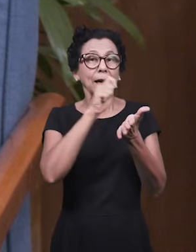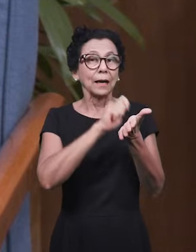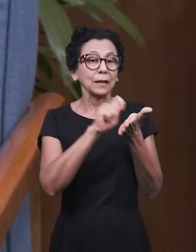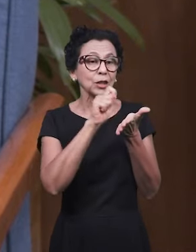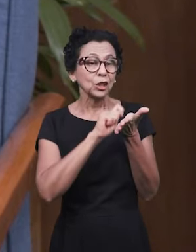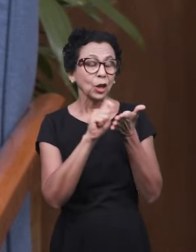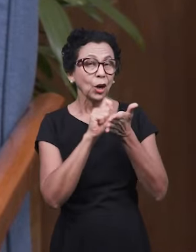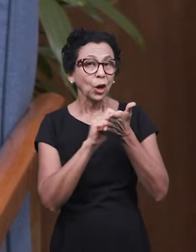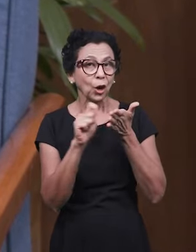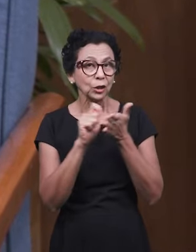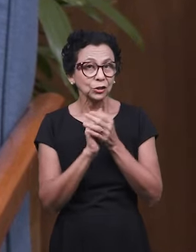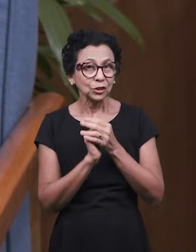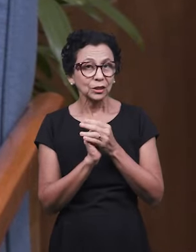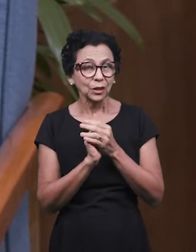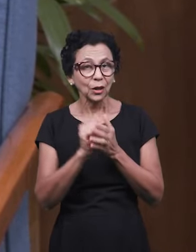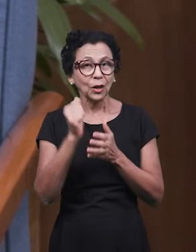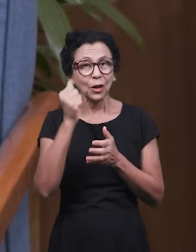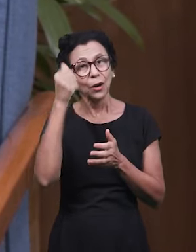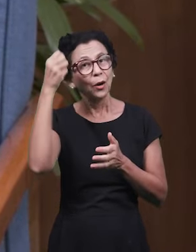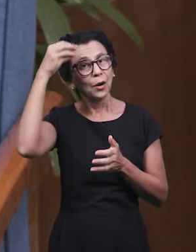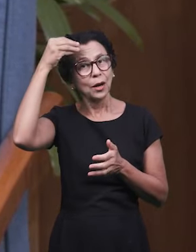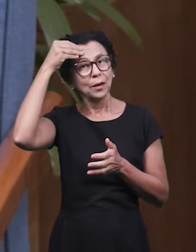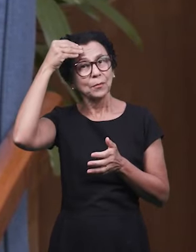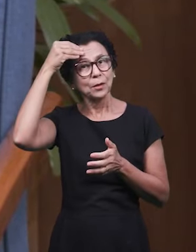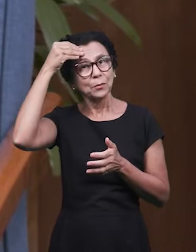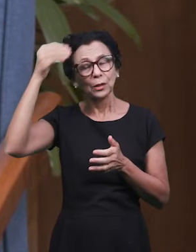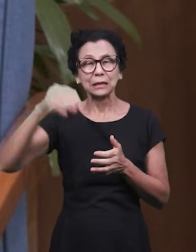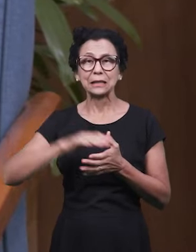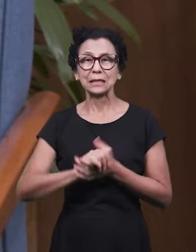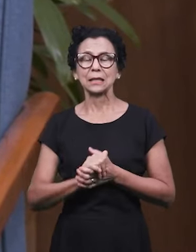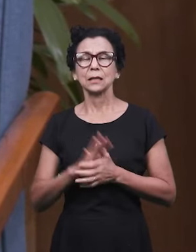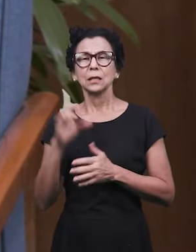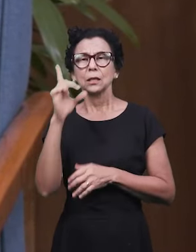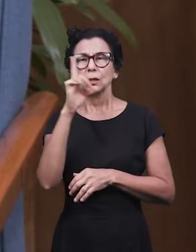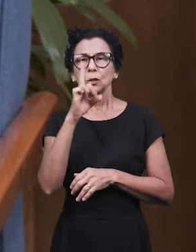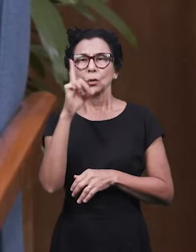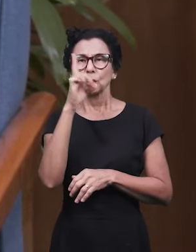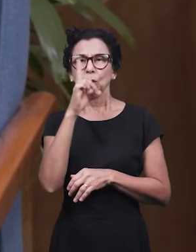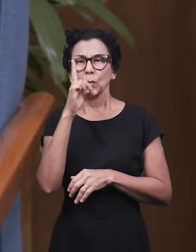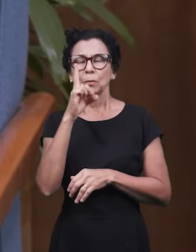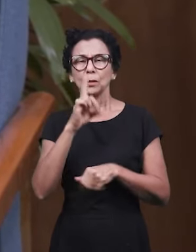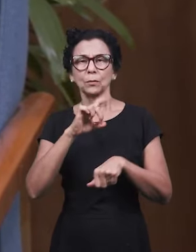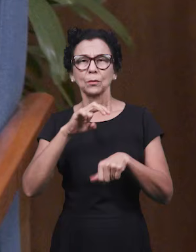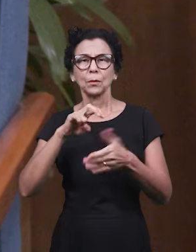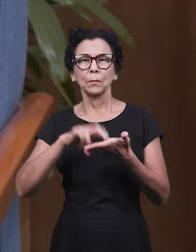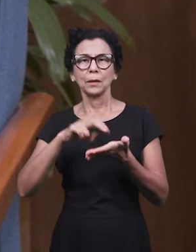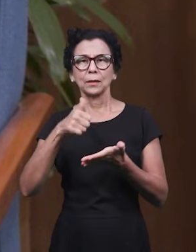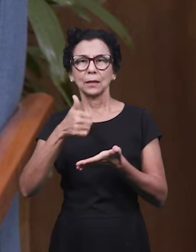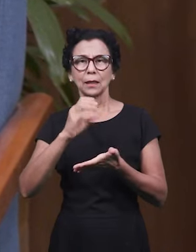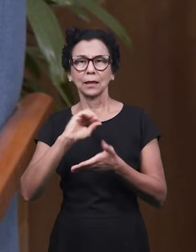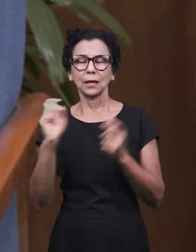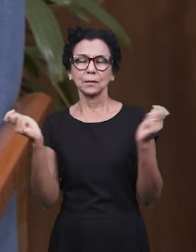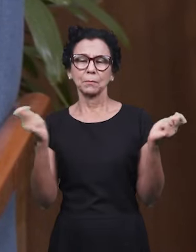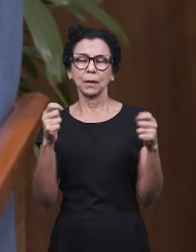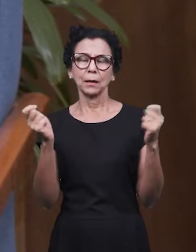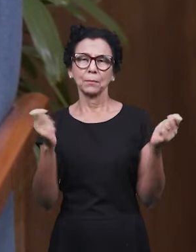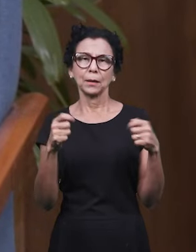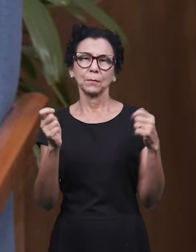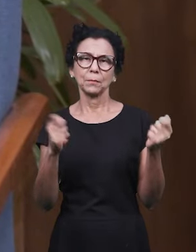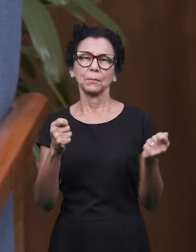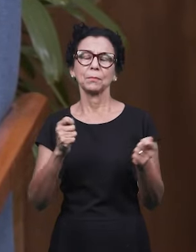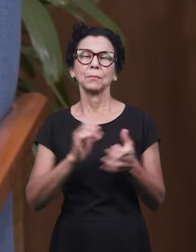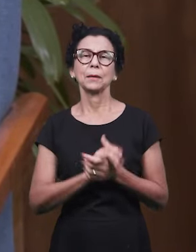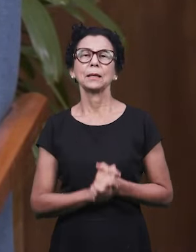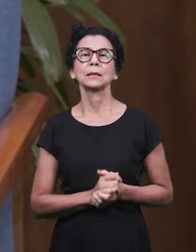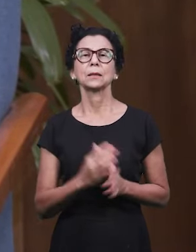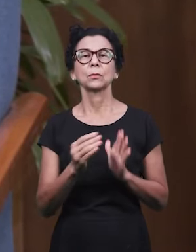YouTube e guarde, anote. Todos os domingos, às 10 horas da manhã, pontualmente, a gente entra no ar com uma